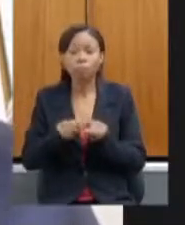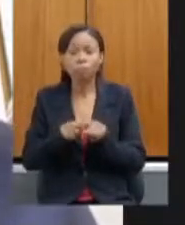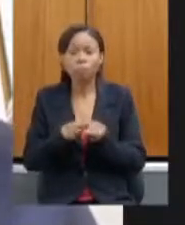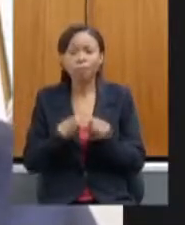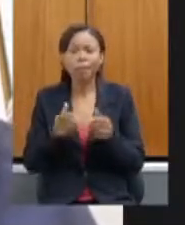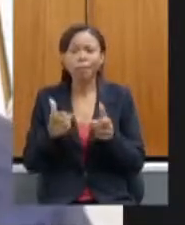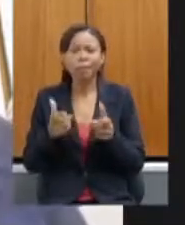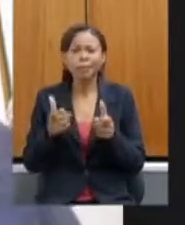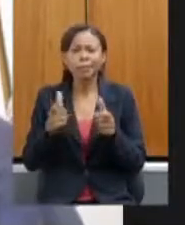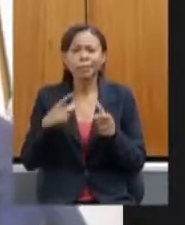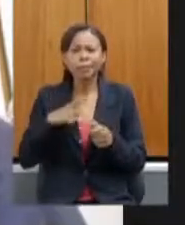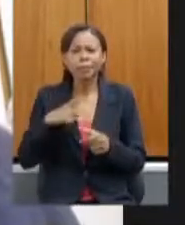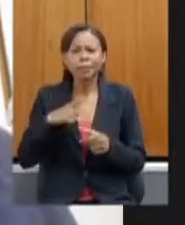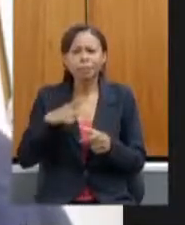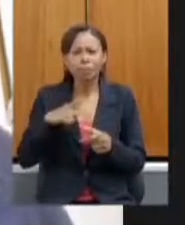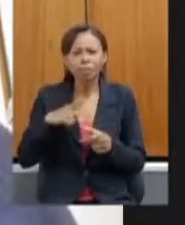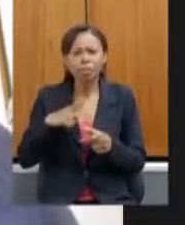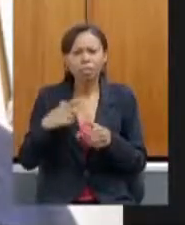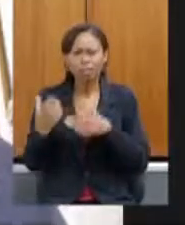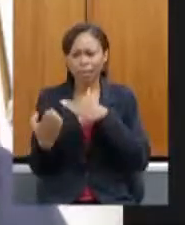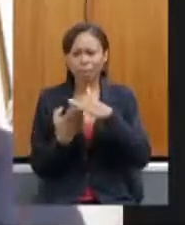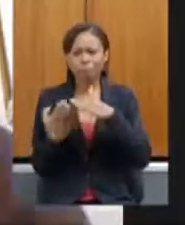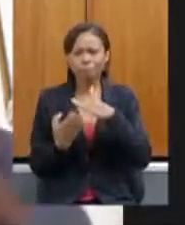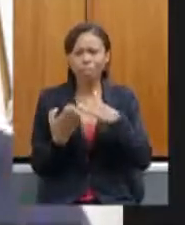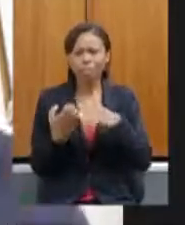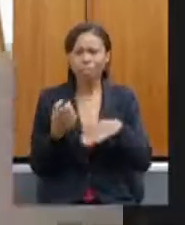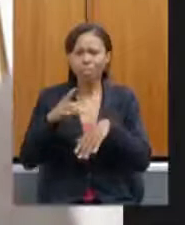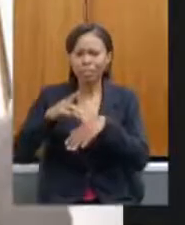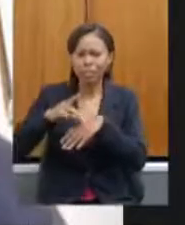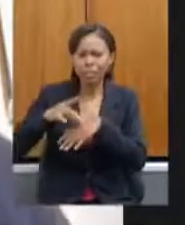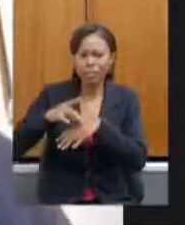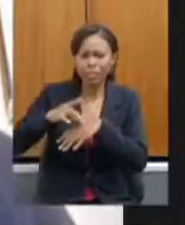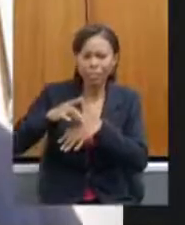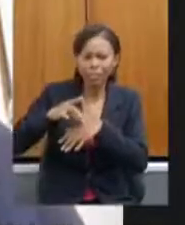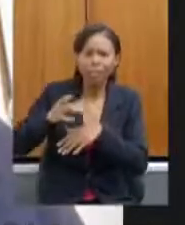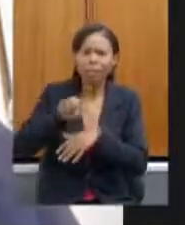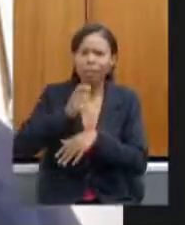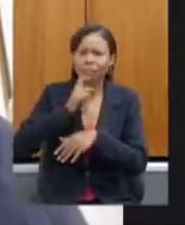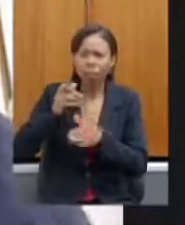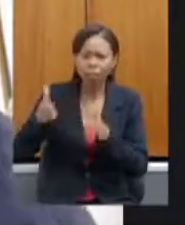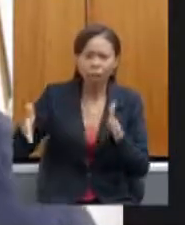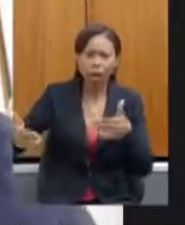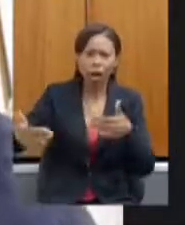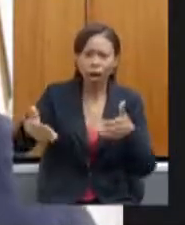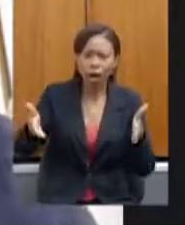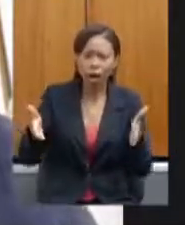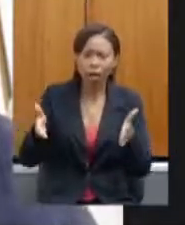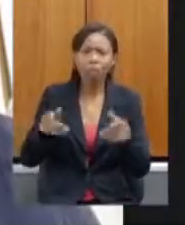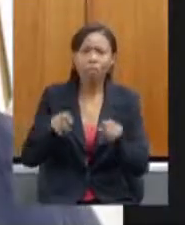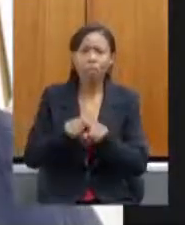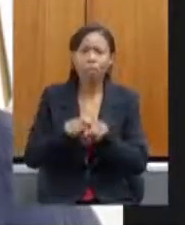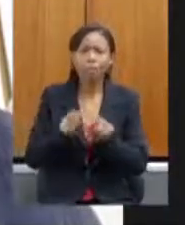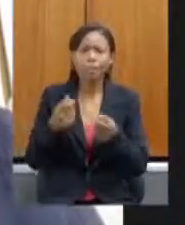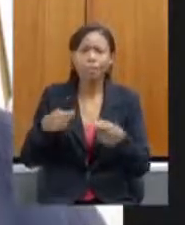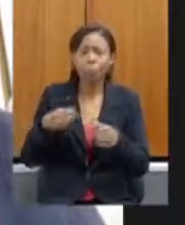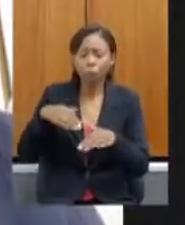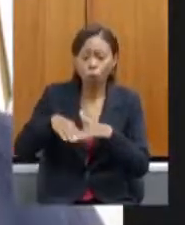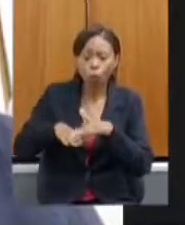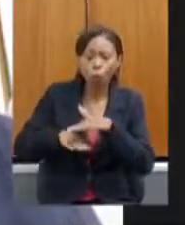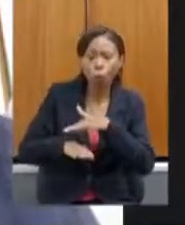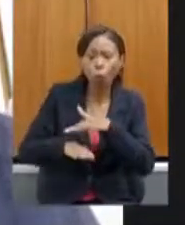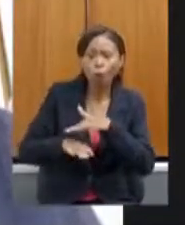frigoríficos principalmente no Mucuri que precisa ter também confinamentos os confinamentos do boi que